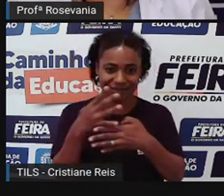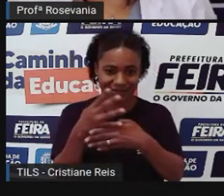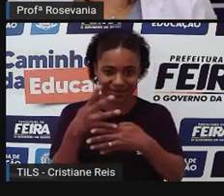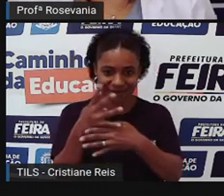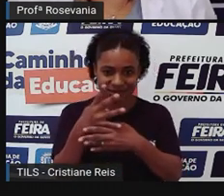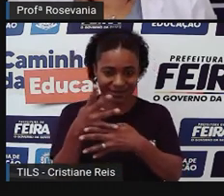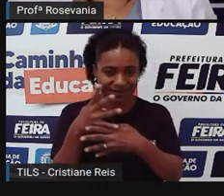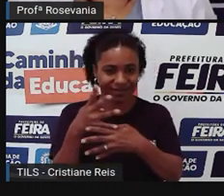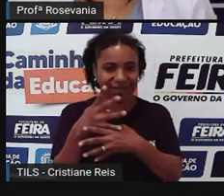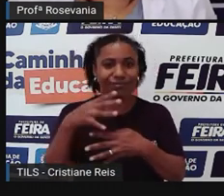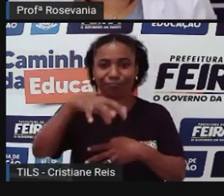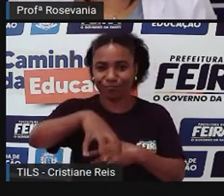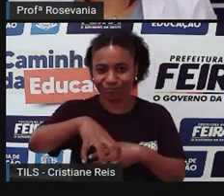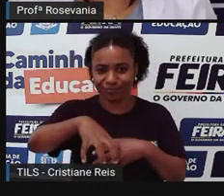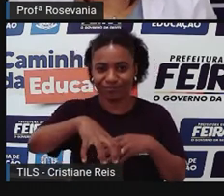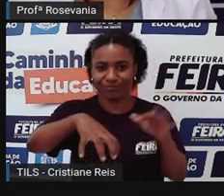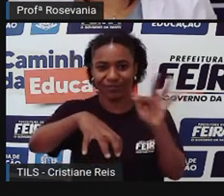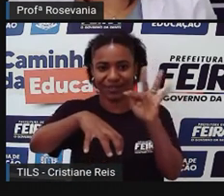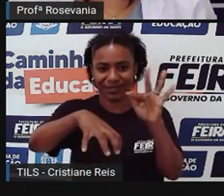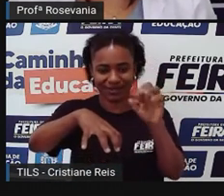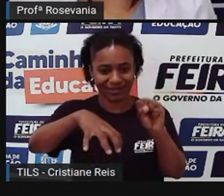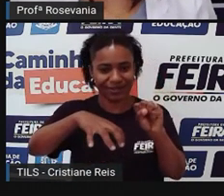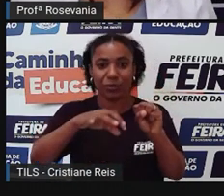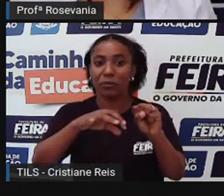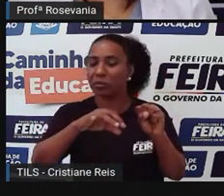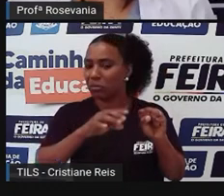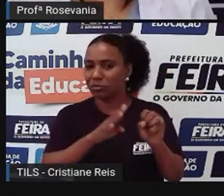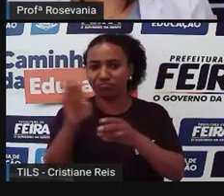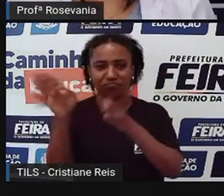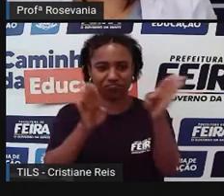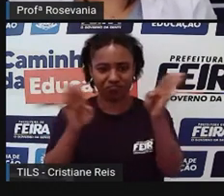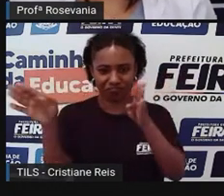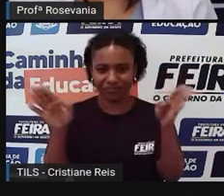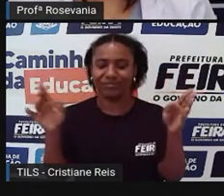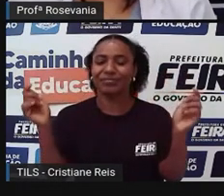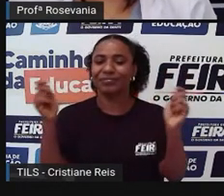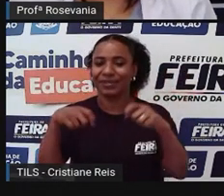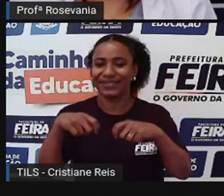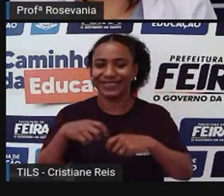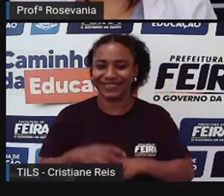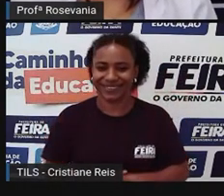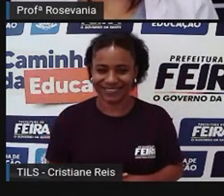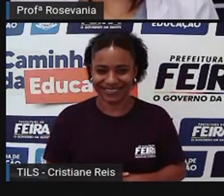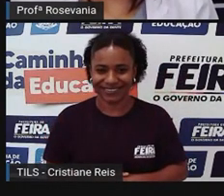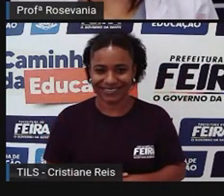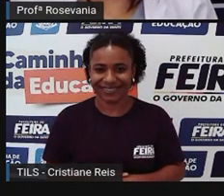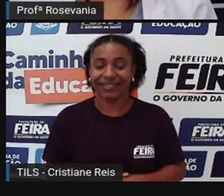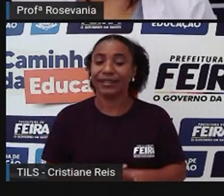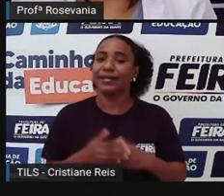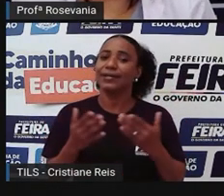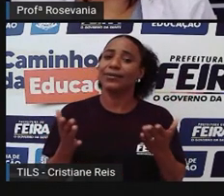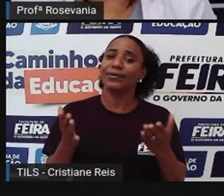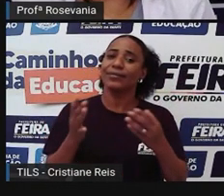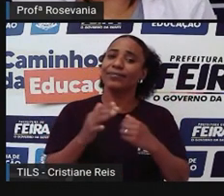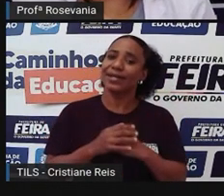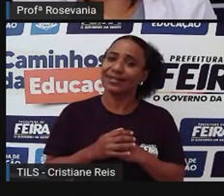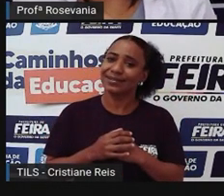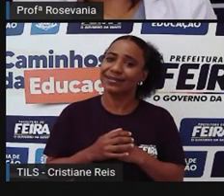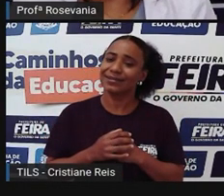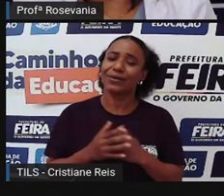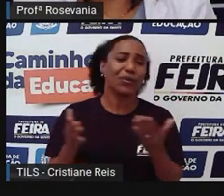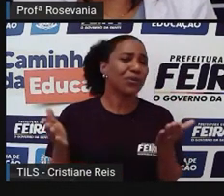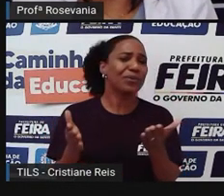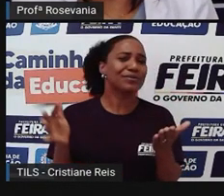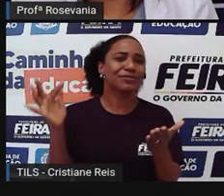metropolitana, que é a cidade de Feira de Santana. Bom, então, como será que está a nossa Princesa do Sertão